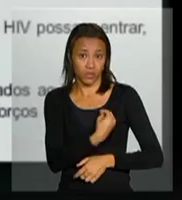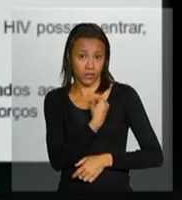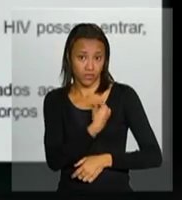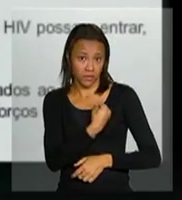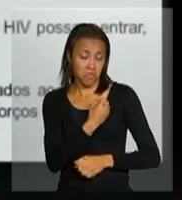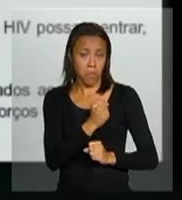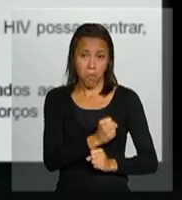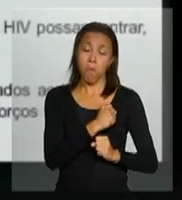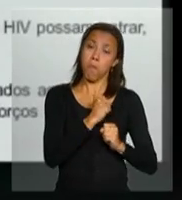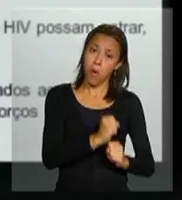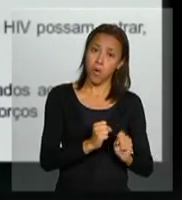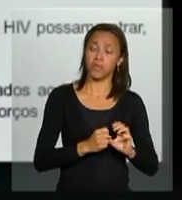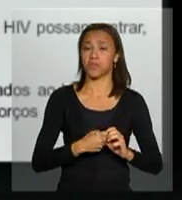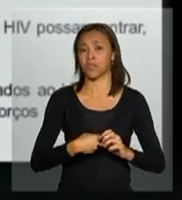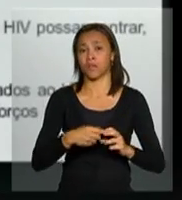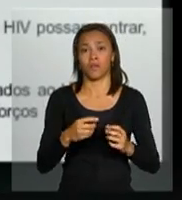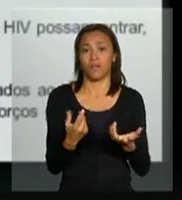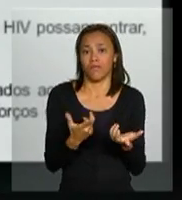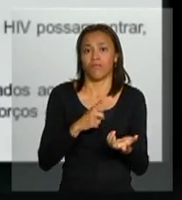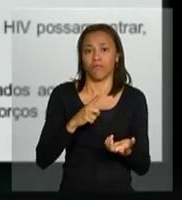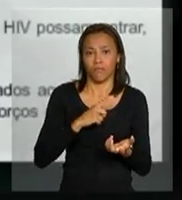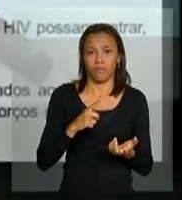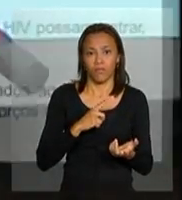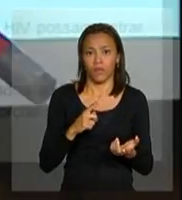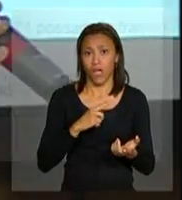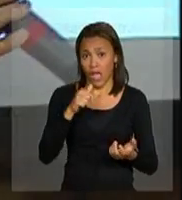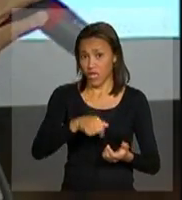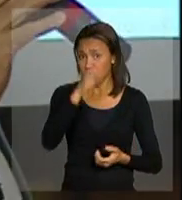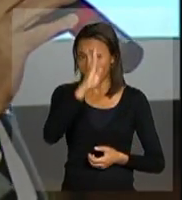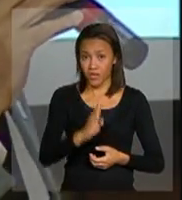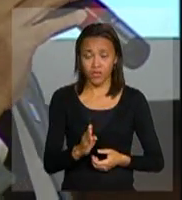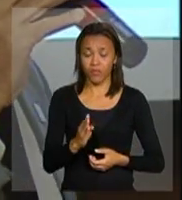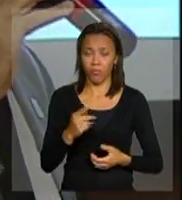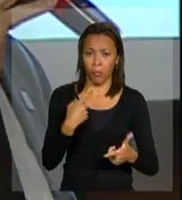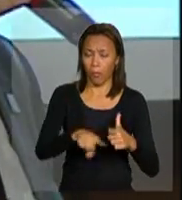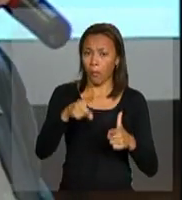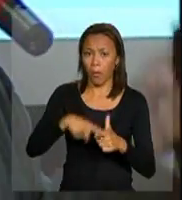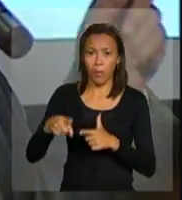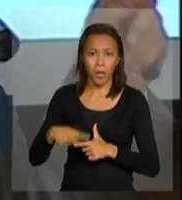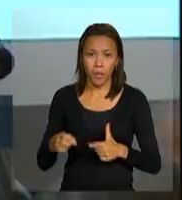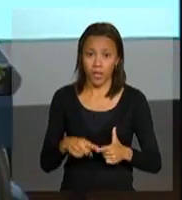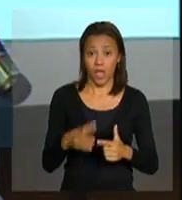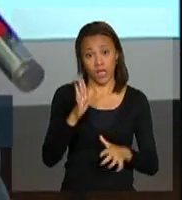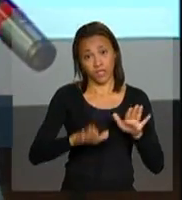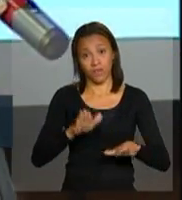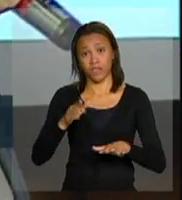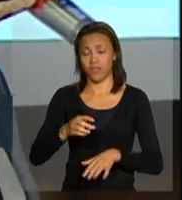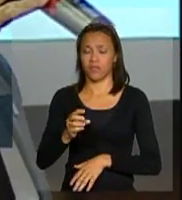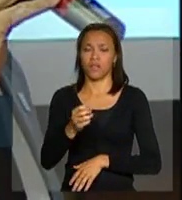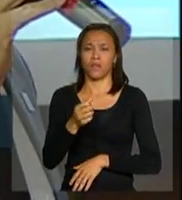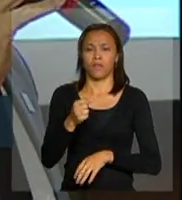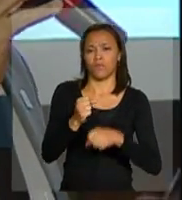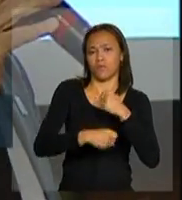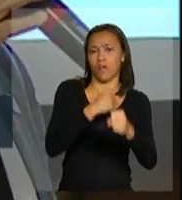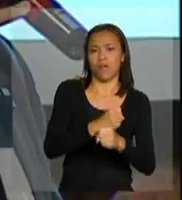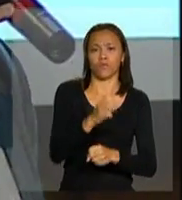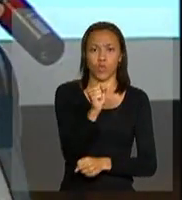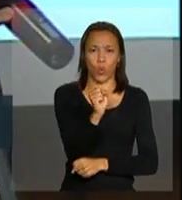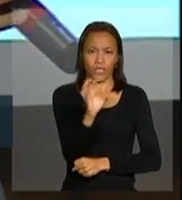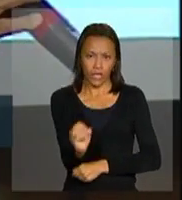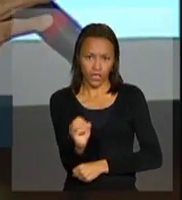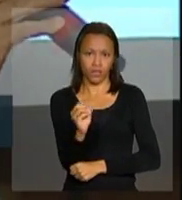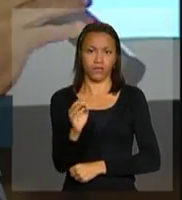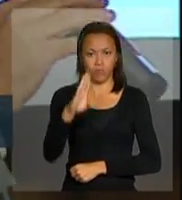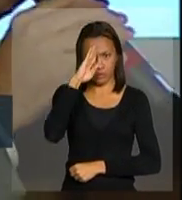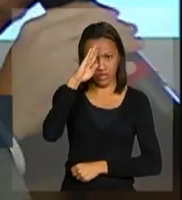ou sair e estabelecer residência. Esse é um problema que o Brasil nunca enfrentou, apesar da tentativa dos militares, nos anos 80, de criar essa